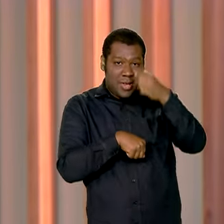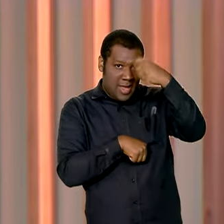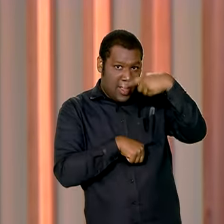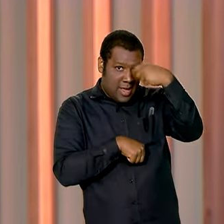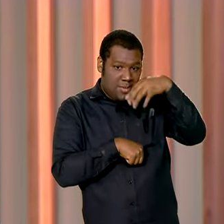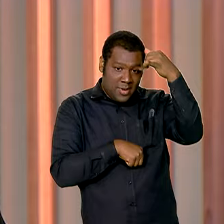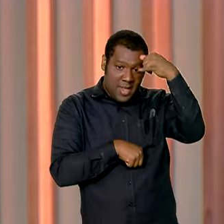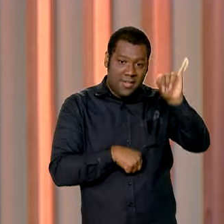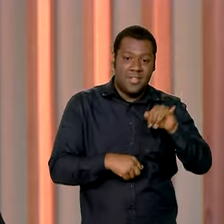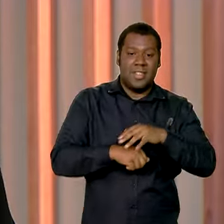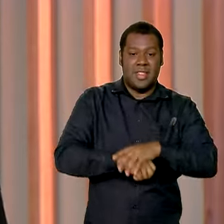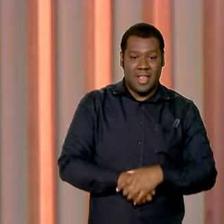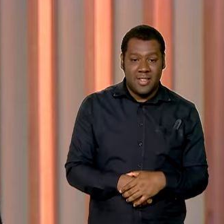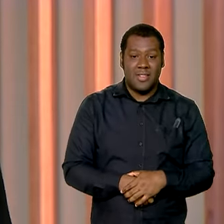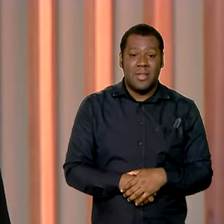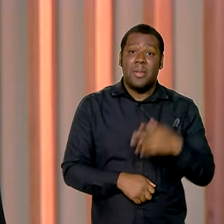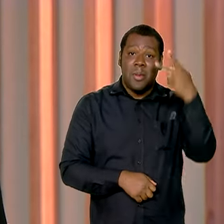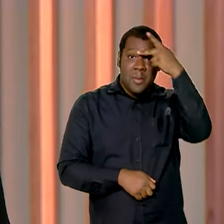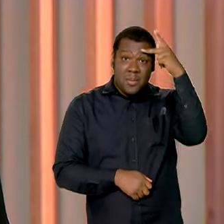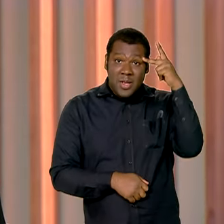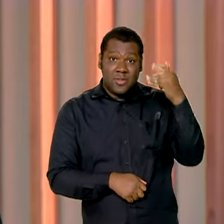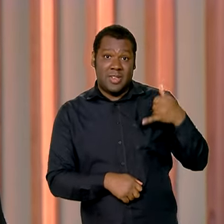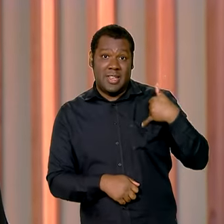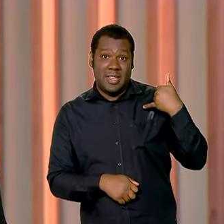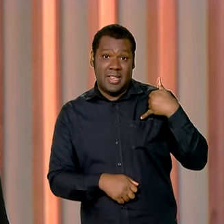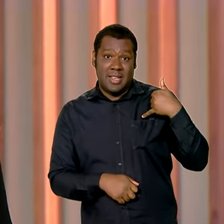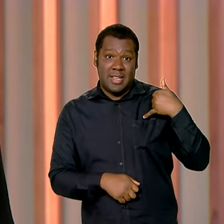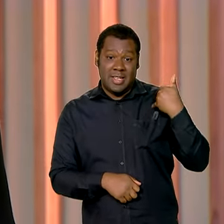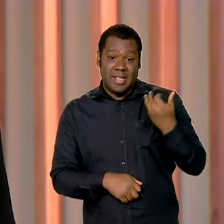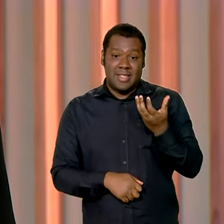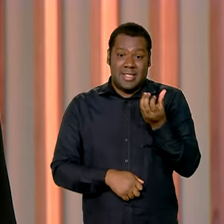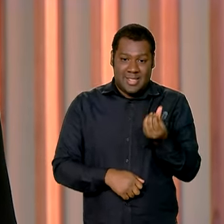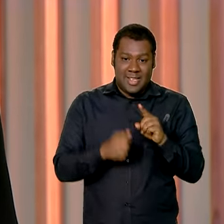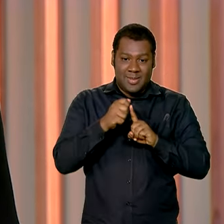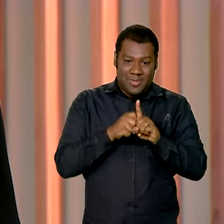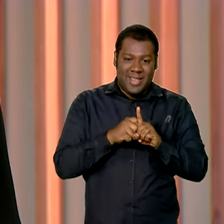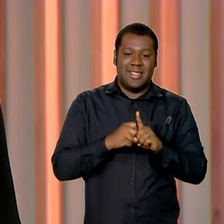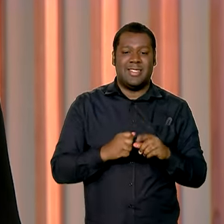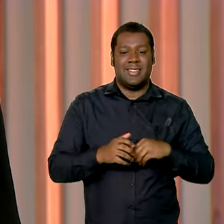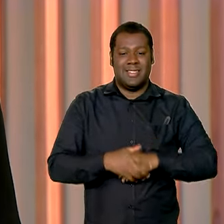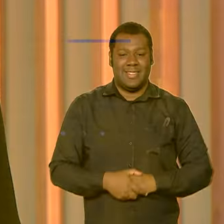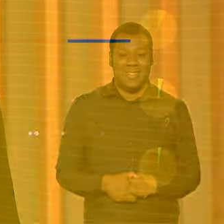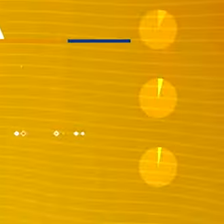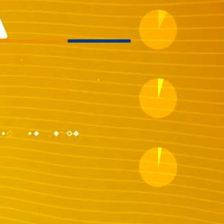campanha é ampliada para pessoas acima de 6 meses de idade. A gente volta já.